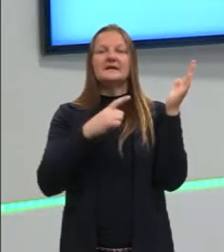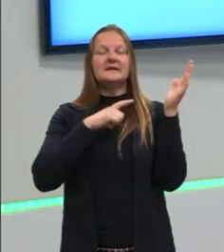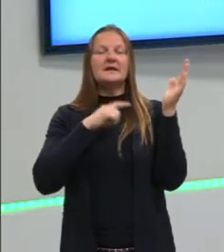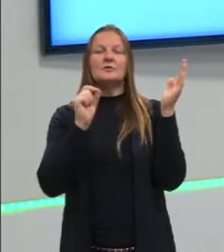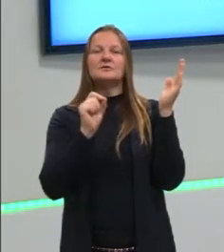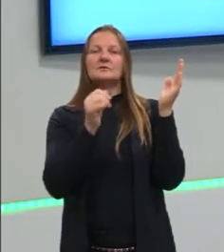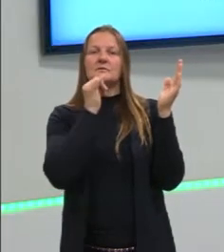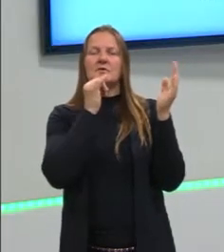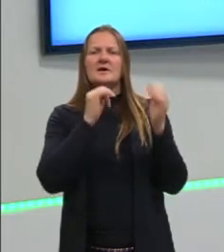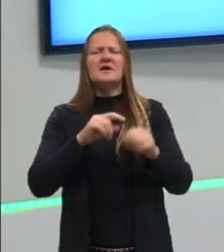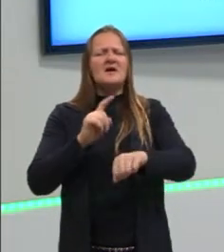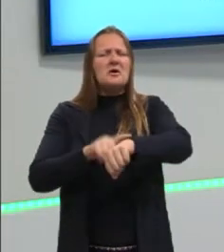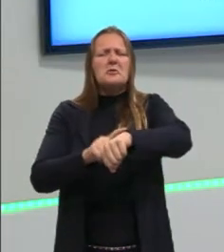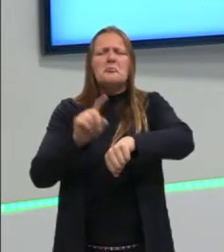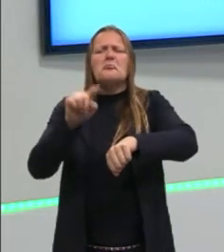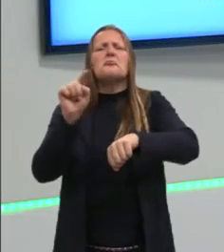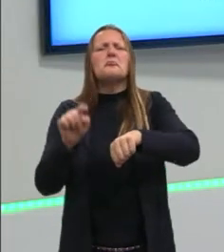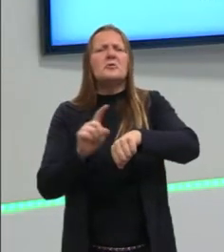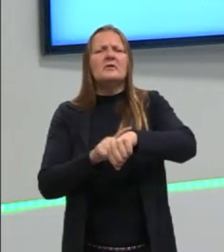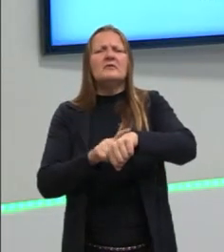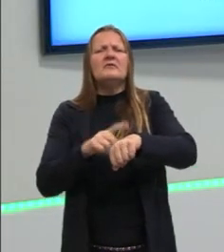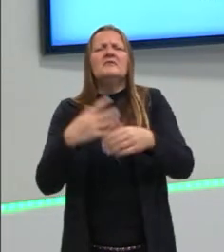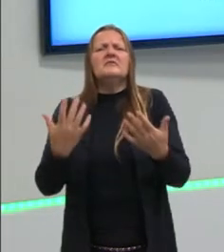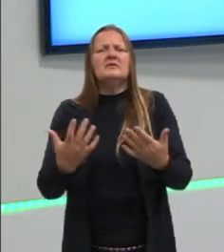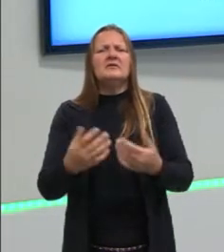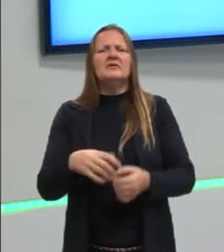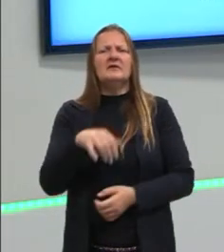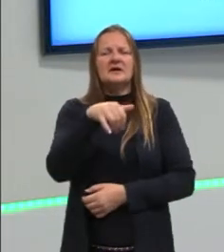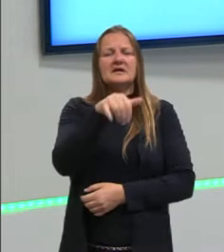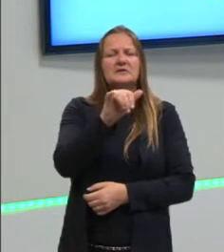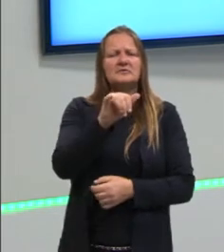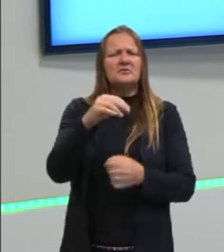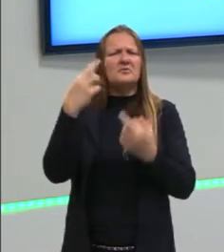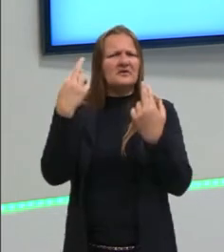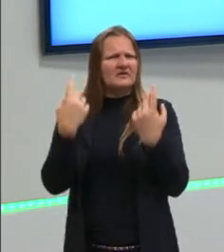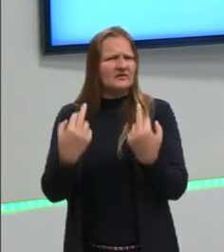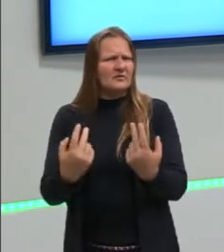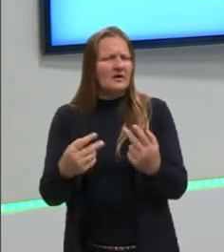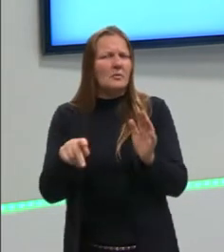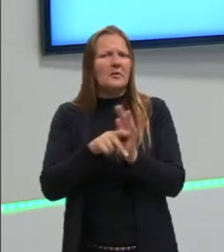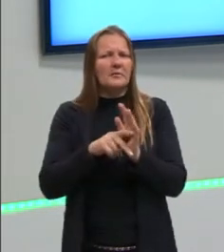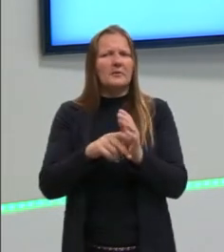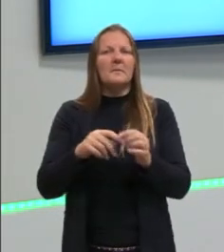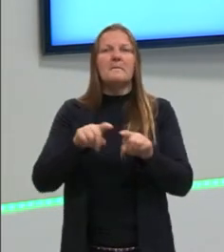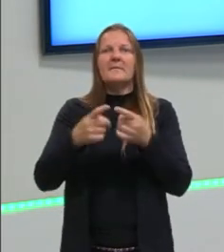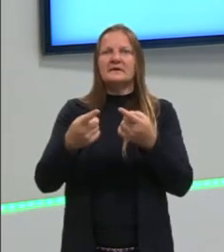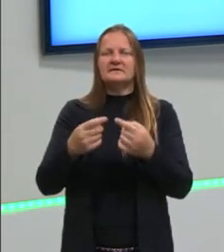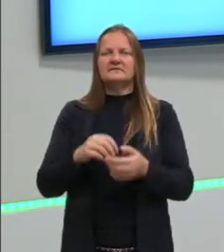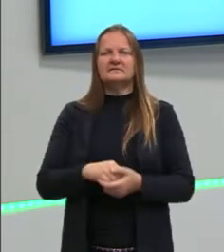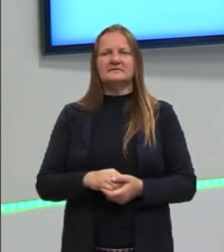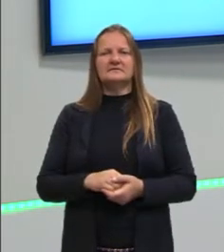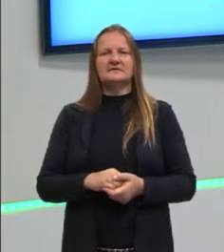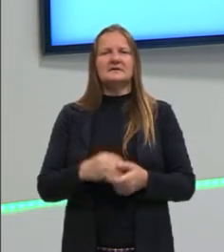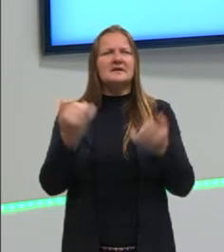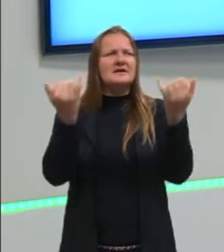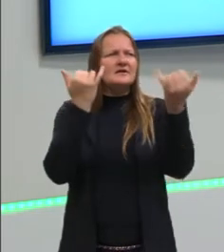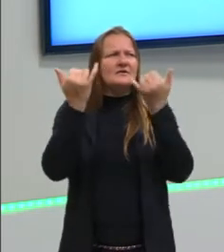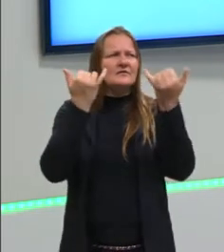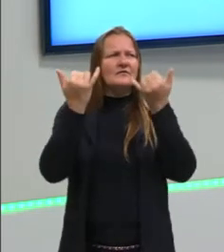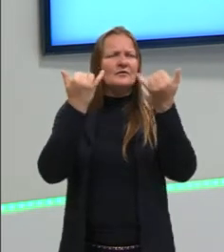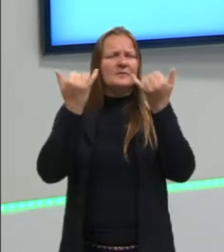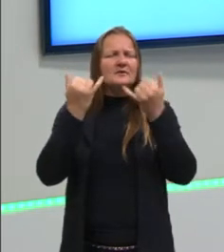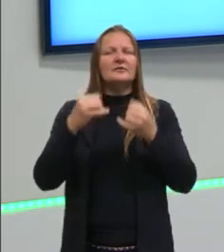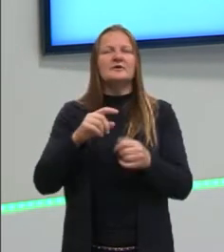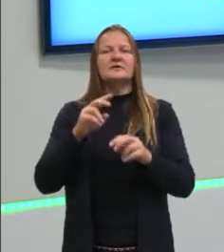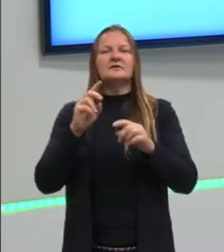Que horas são? Y é um número natural, dentre outras. Mas essas informações, elas não são